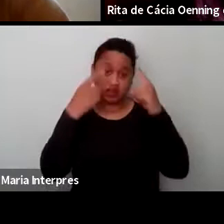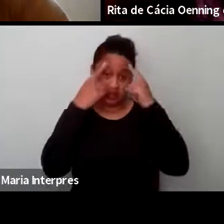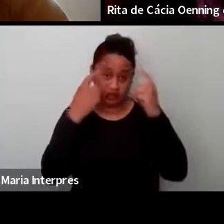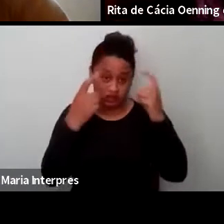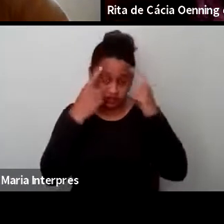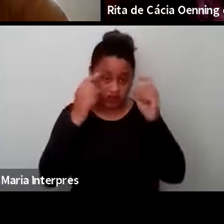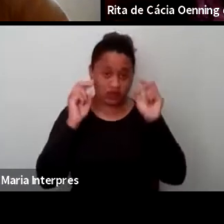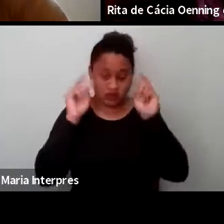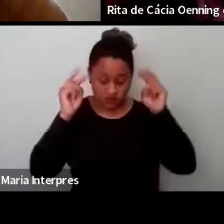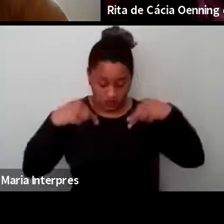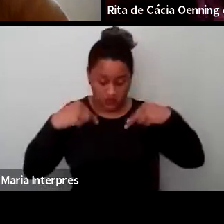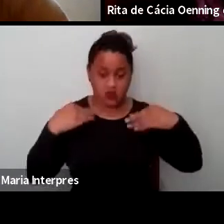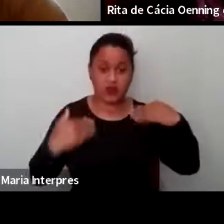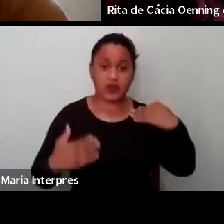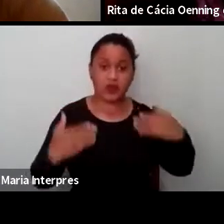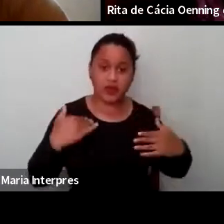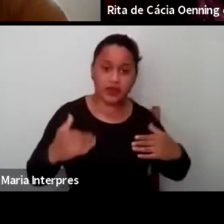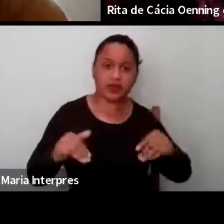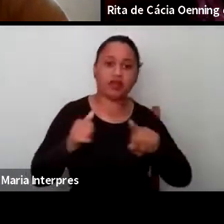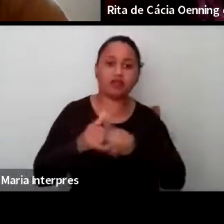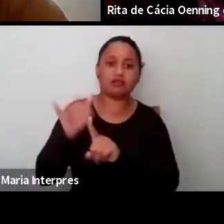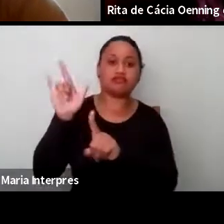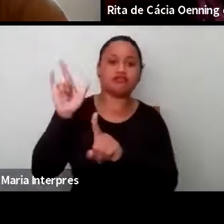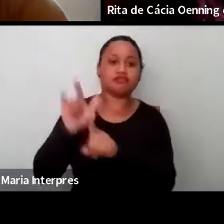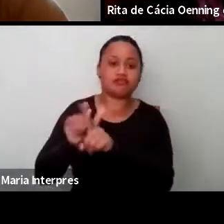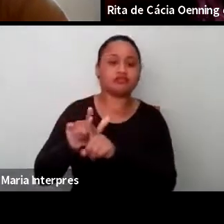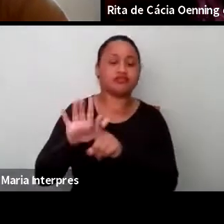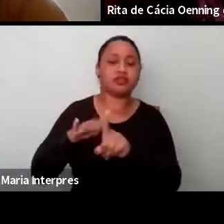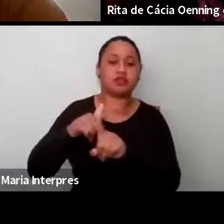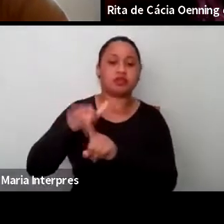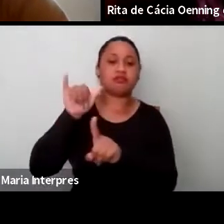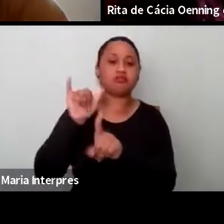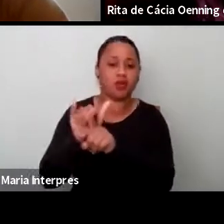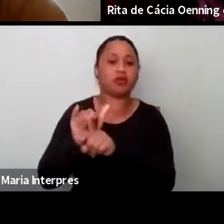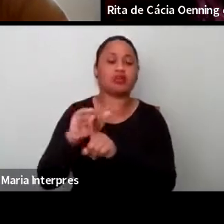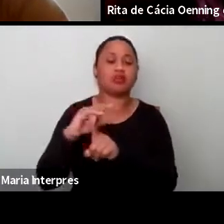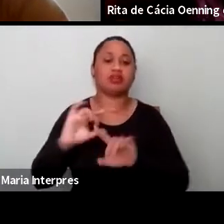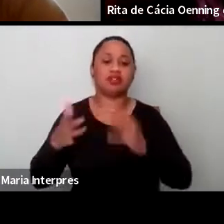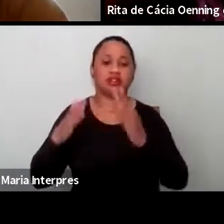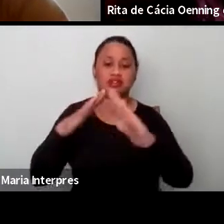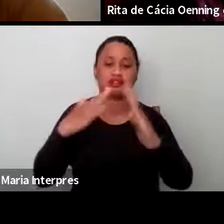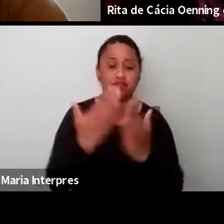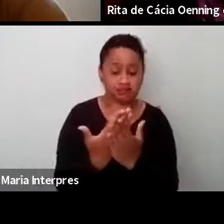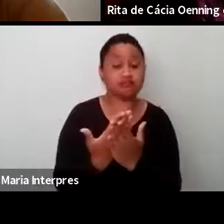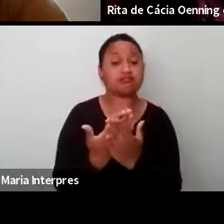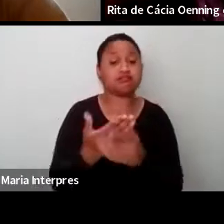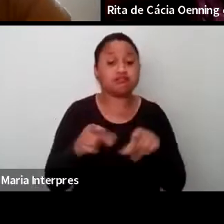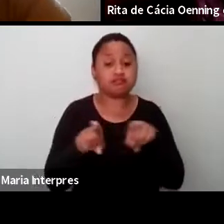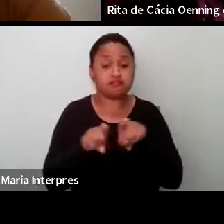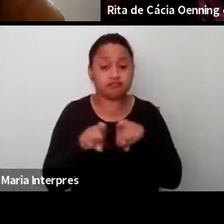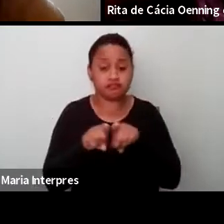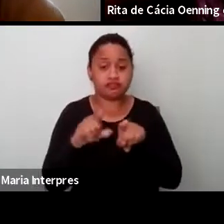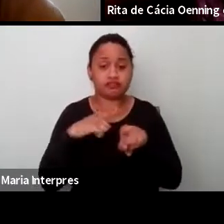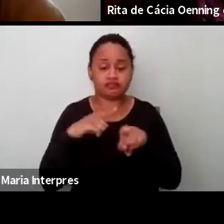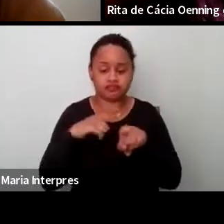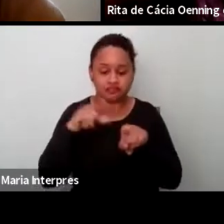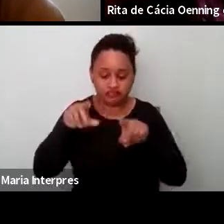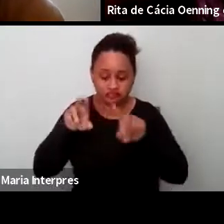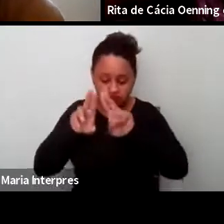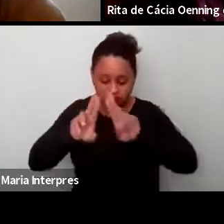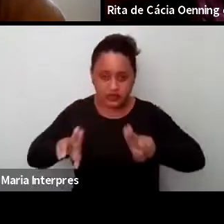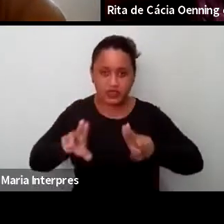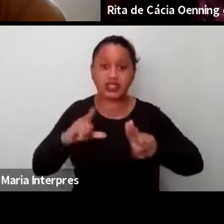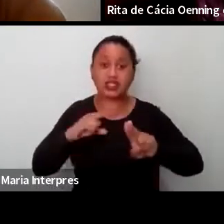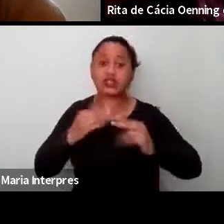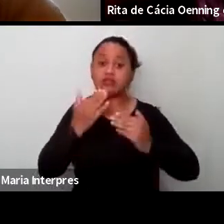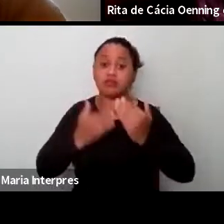seus corpos, do bullying na escola e um pedido, inclusive, por exemplo, no Colégio de Aplicação aqui da UFSC, um pedido para que